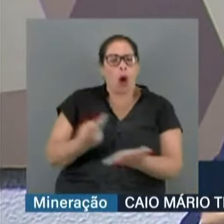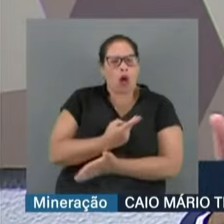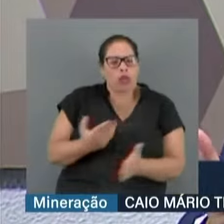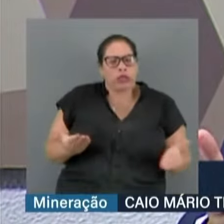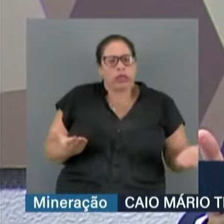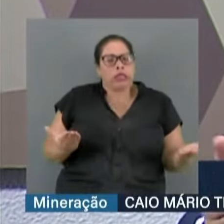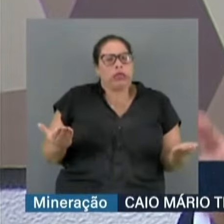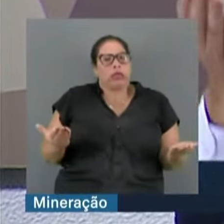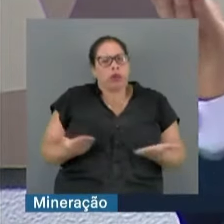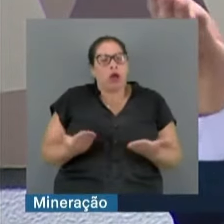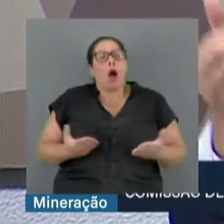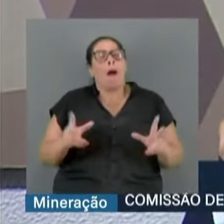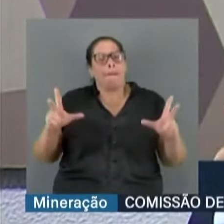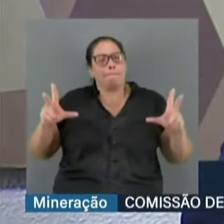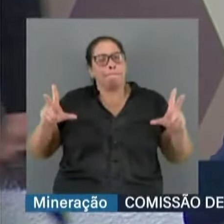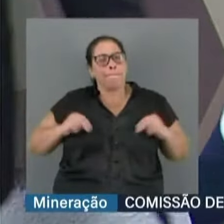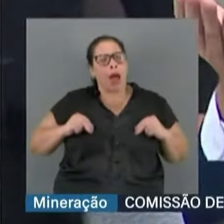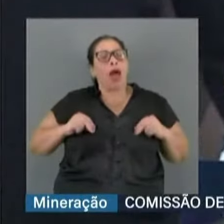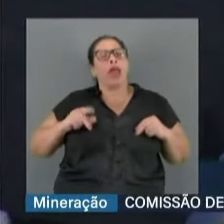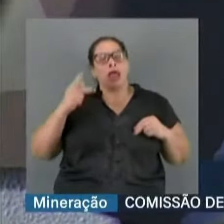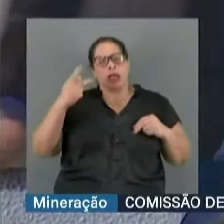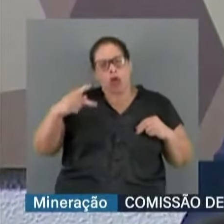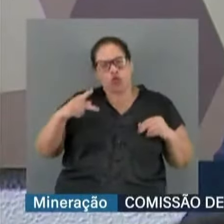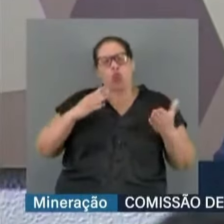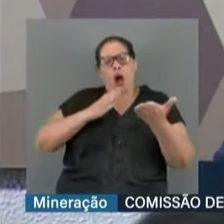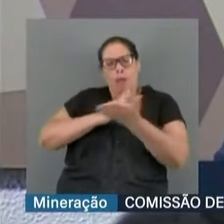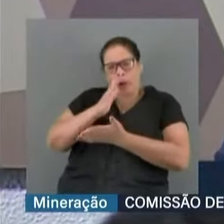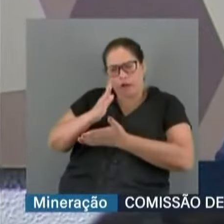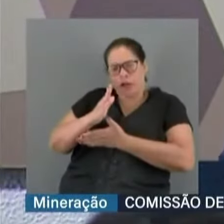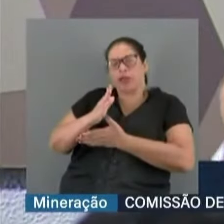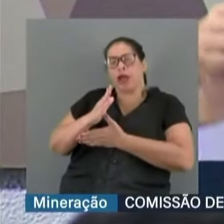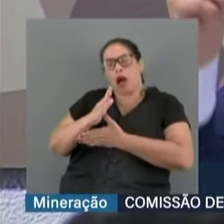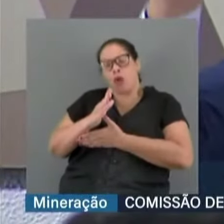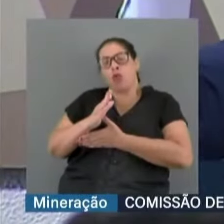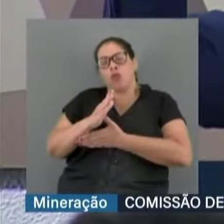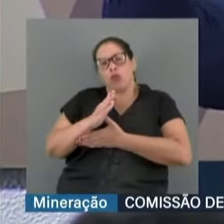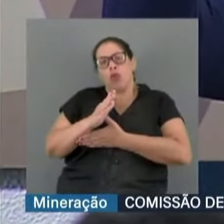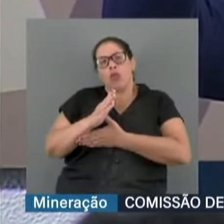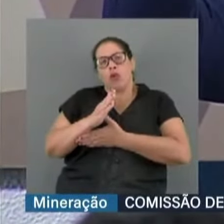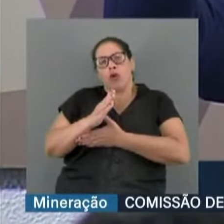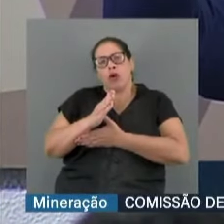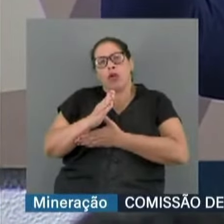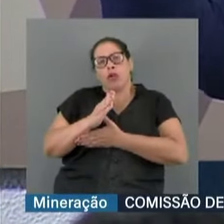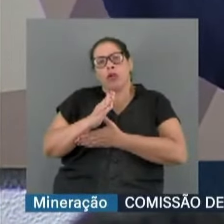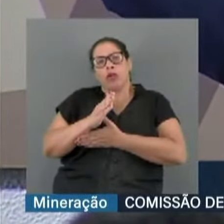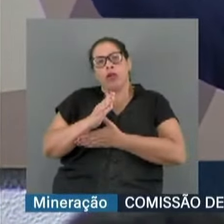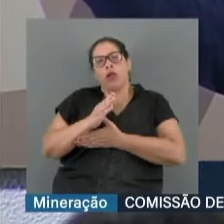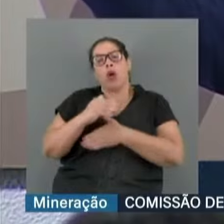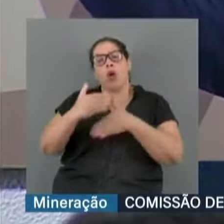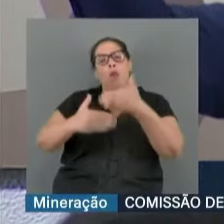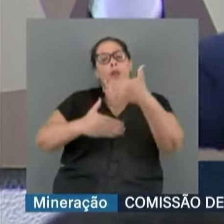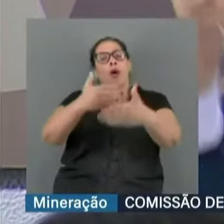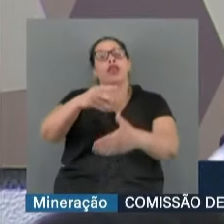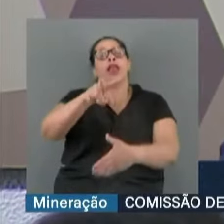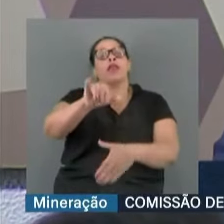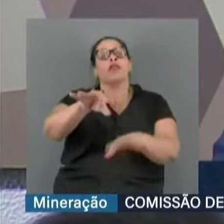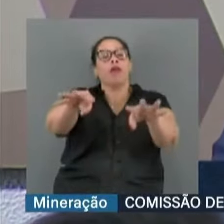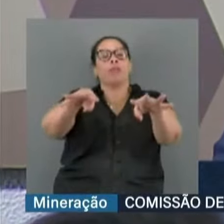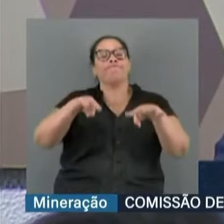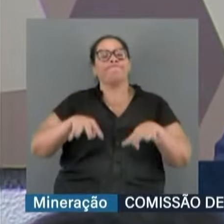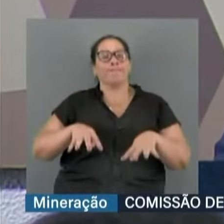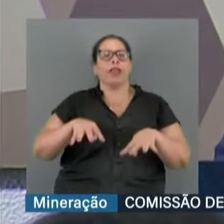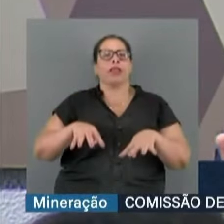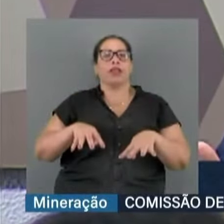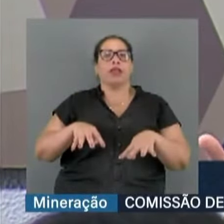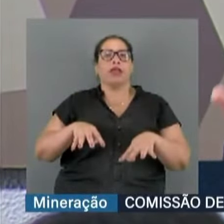Paulo Gonê para a Procuradoria-Geral da República. Tem mais um trecho aí do ministro